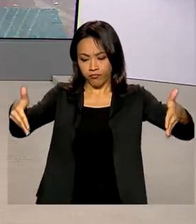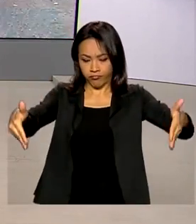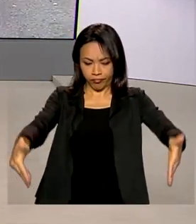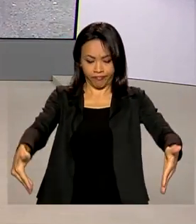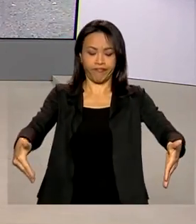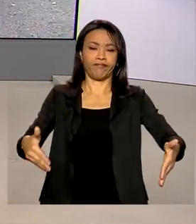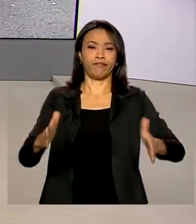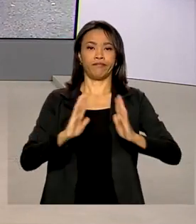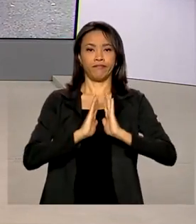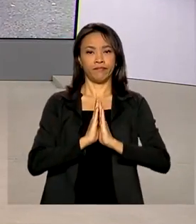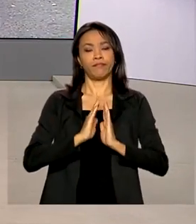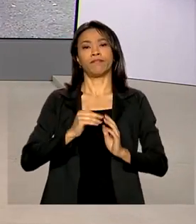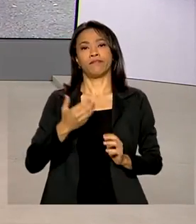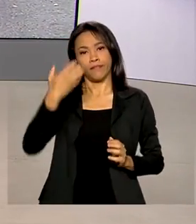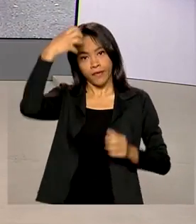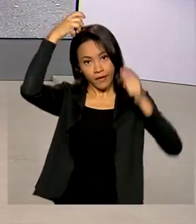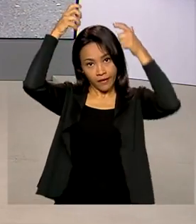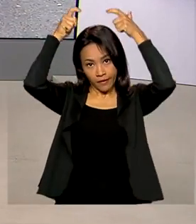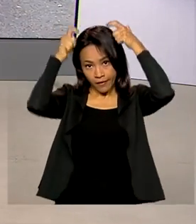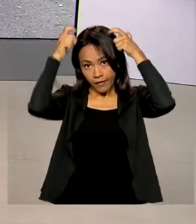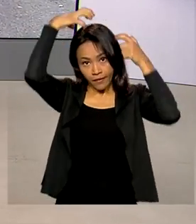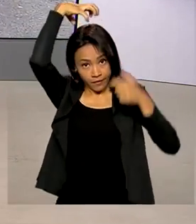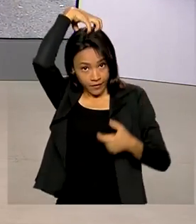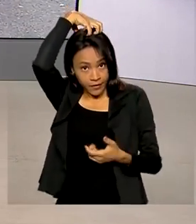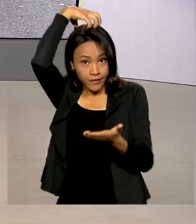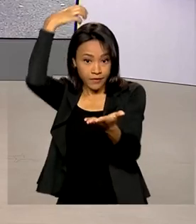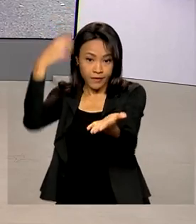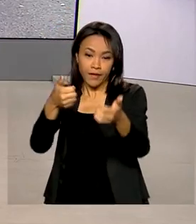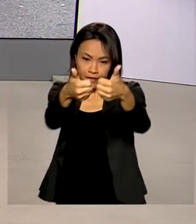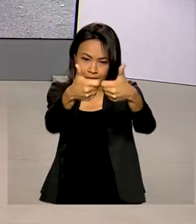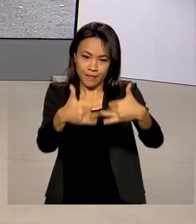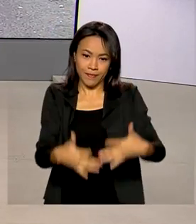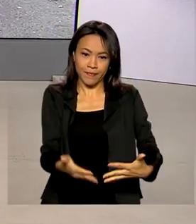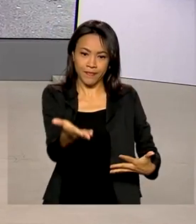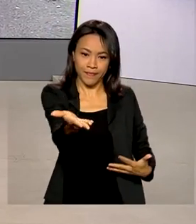repórter Cláudia Boiunga. traz ao vivo as informações para a gente. Cláudia?